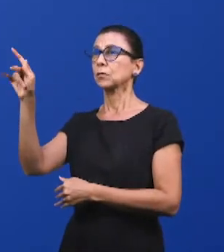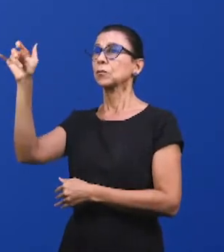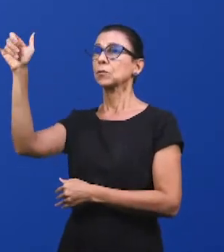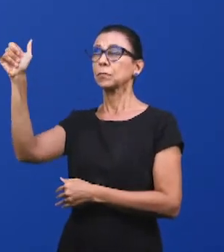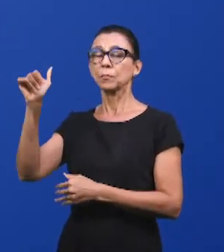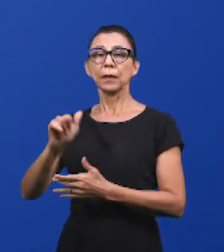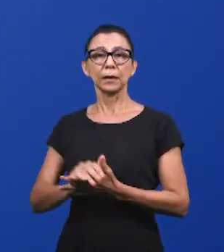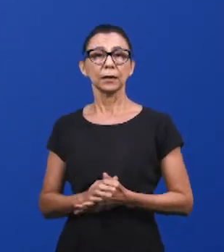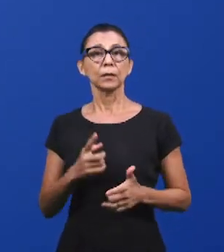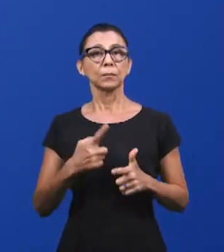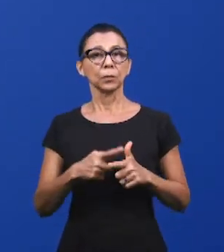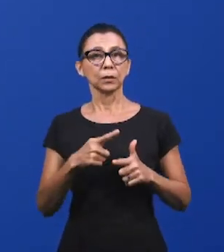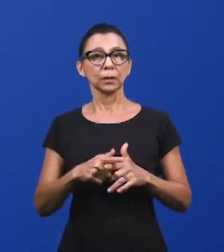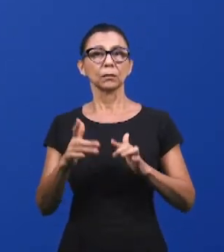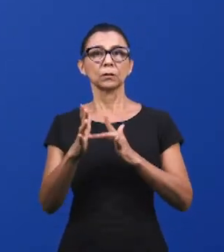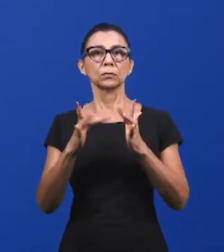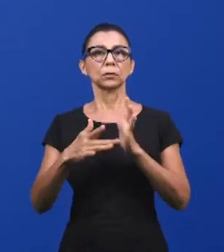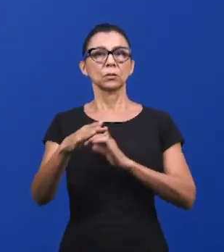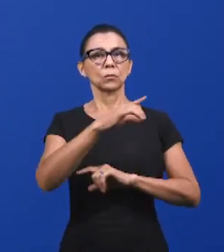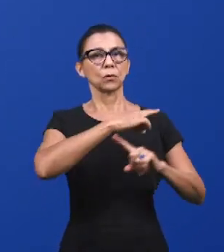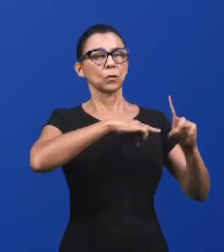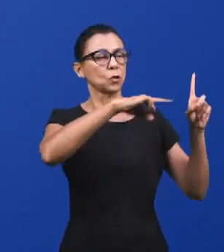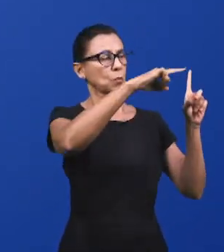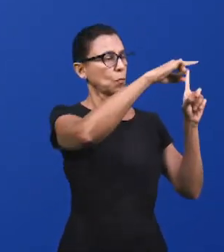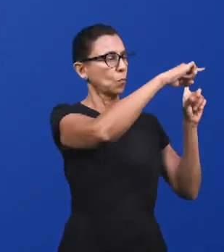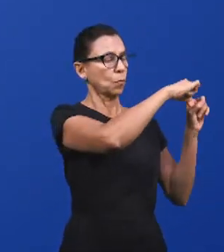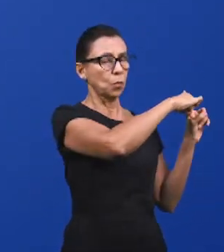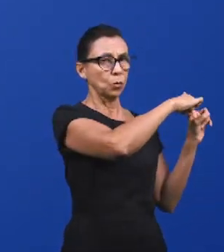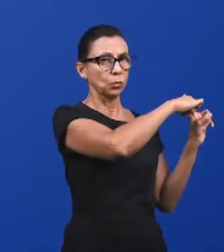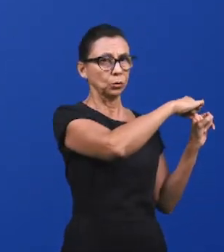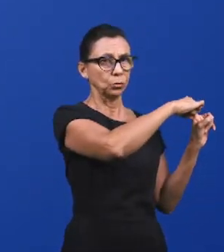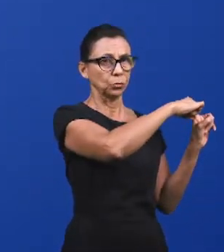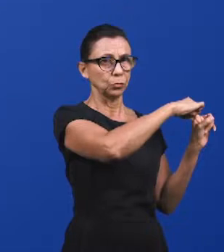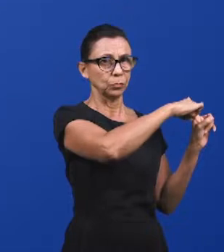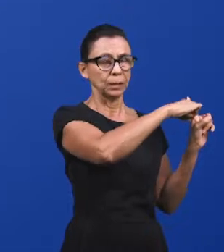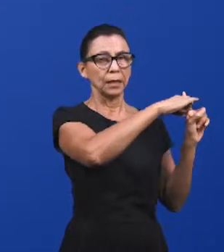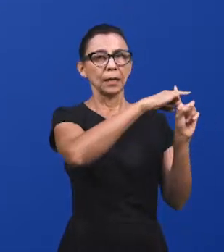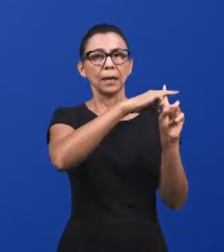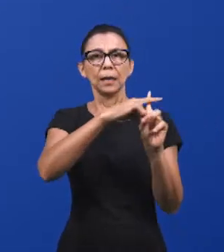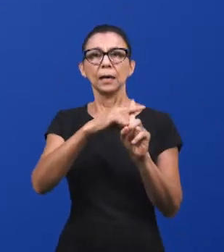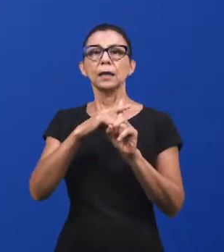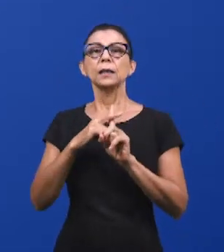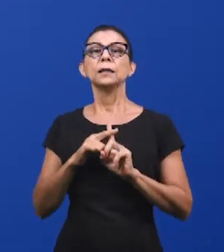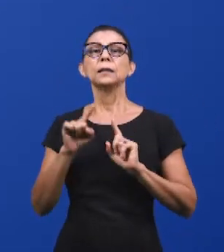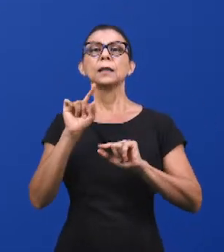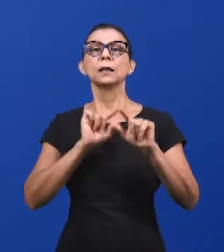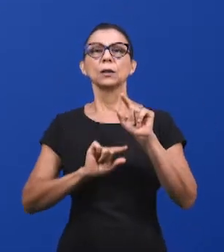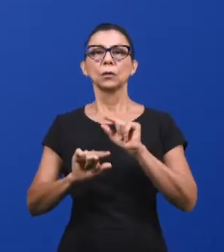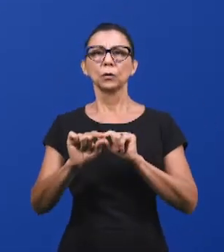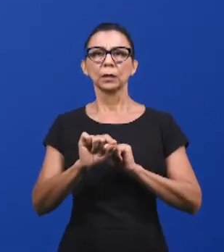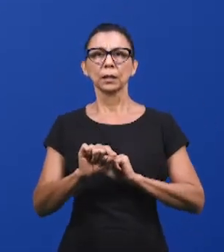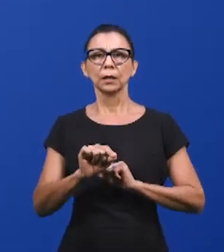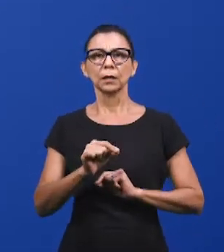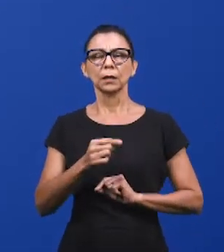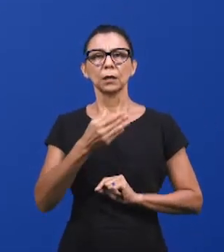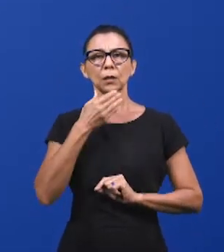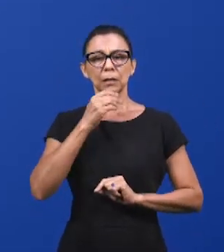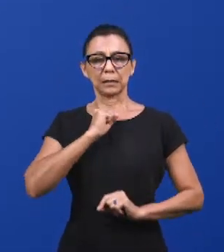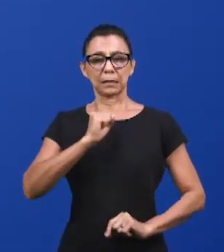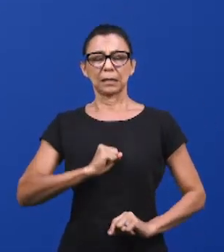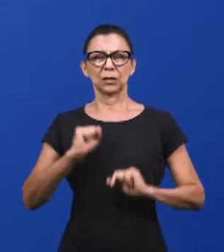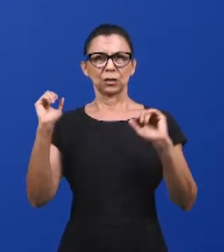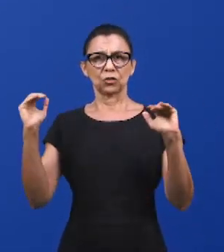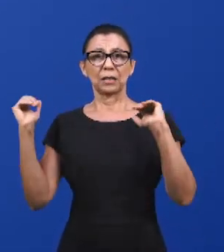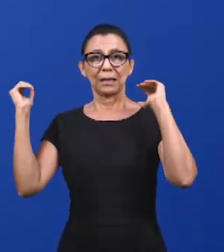Calvário, ele se faz sumo sacerdote e cordeiro eterno. E aí, o sangue, ele foi aspergido